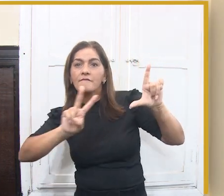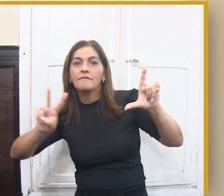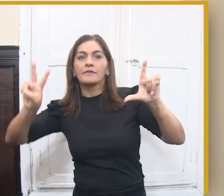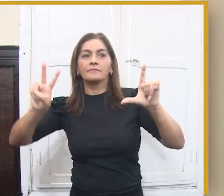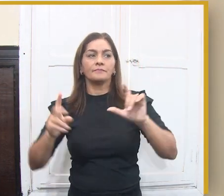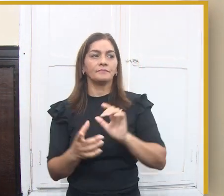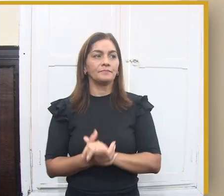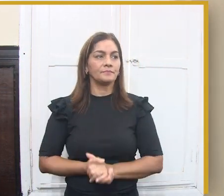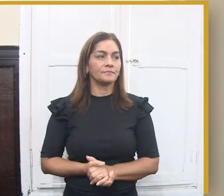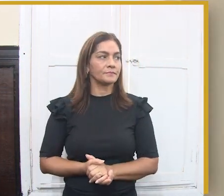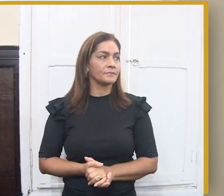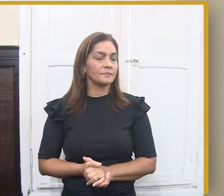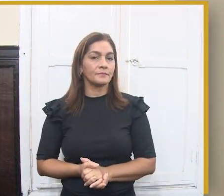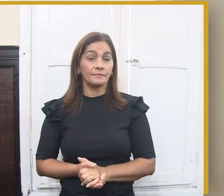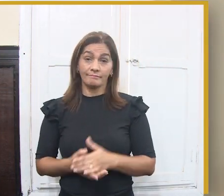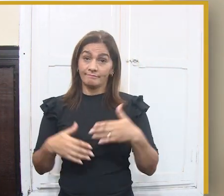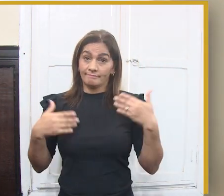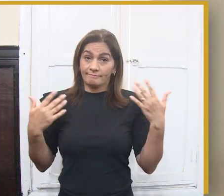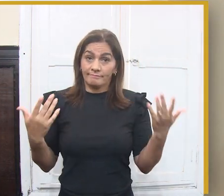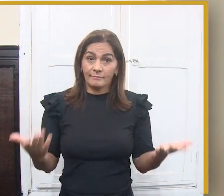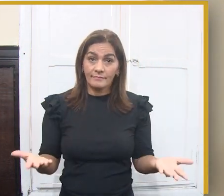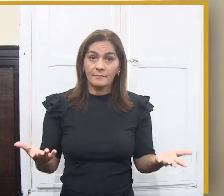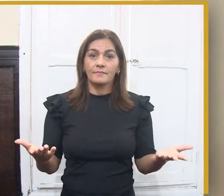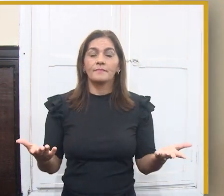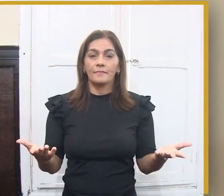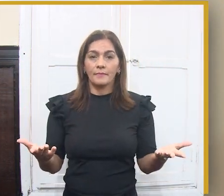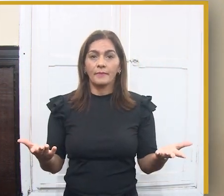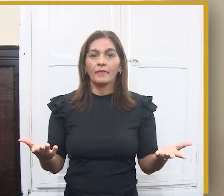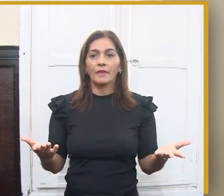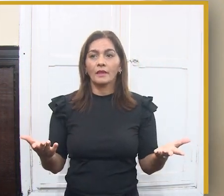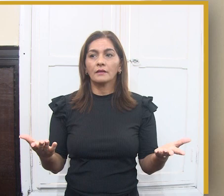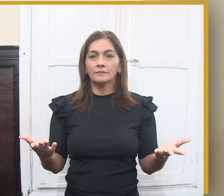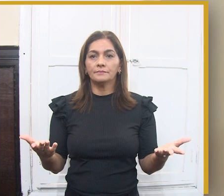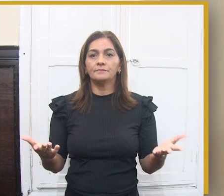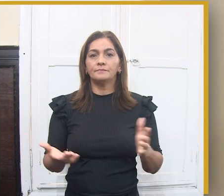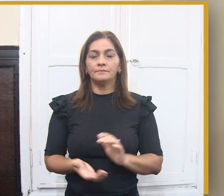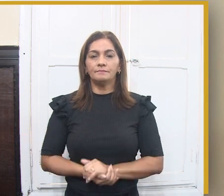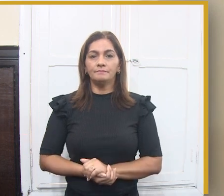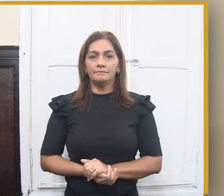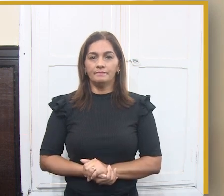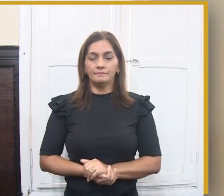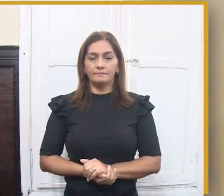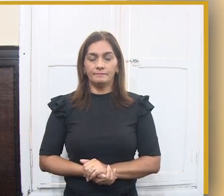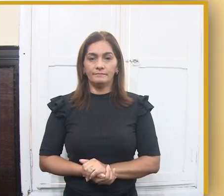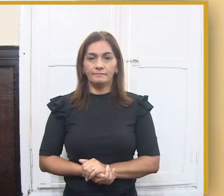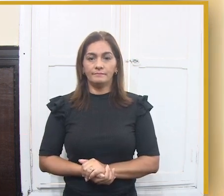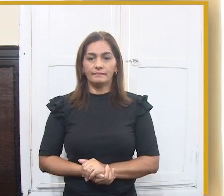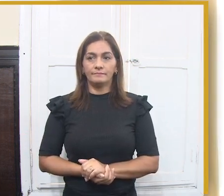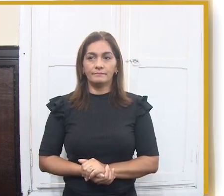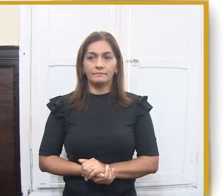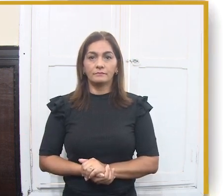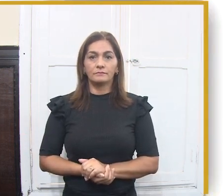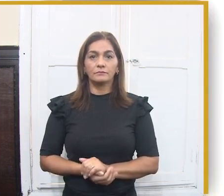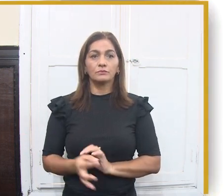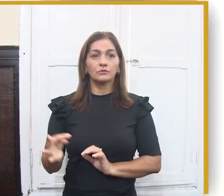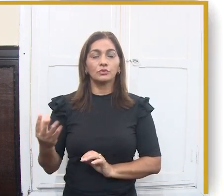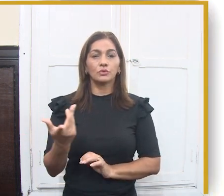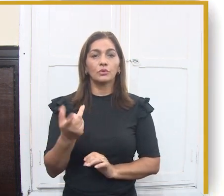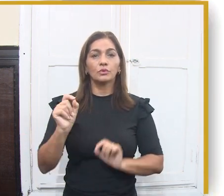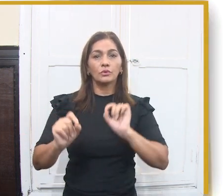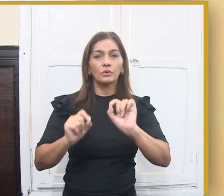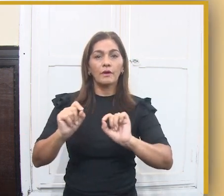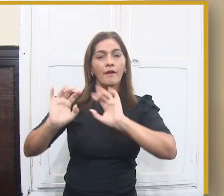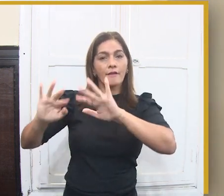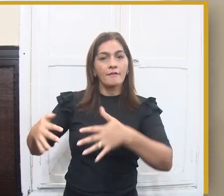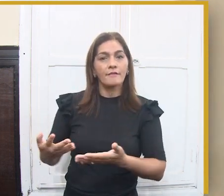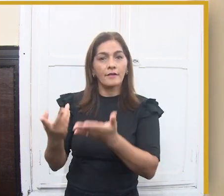pede para que vocês, por favor, cooperem um pouco, abrirem o espaço para que permita a visualização de todos, e para o sinal